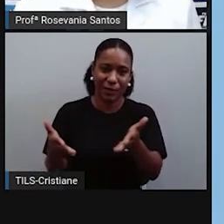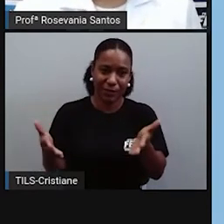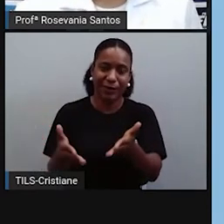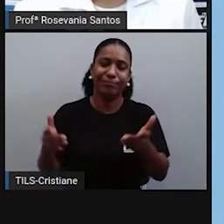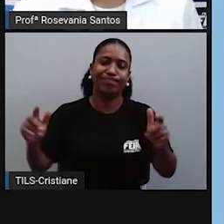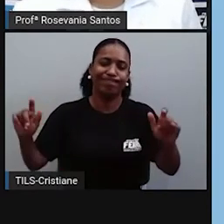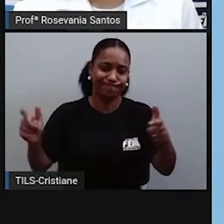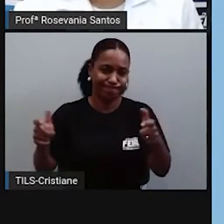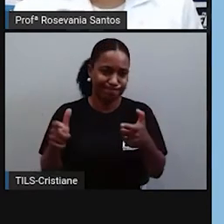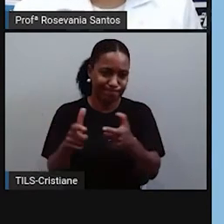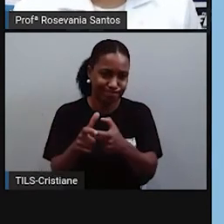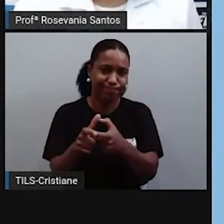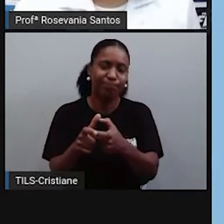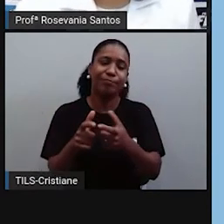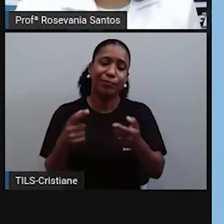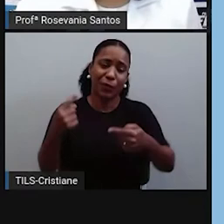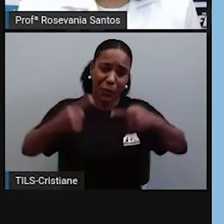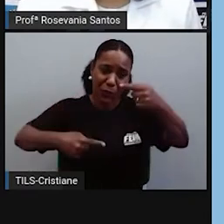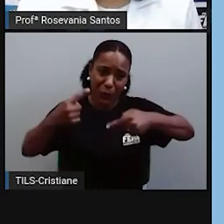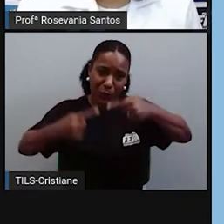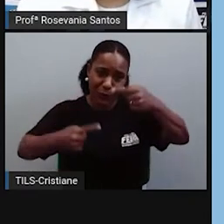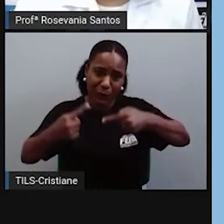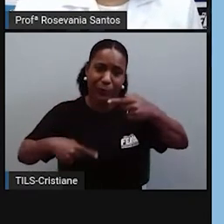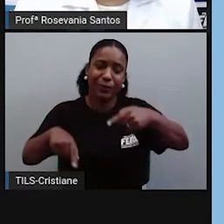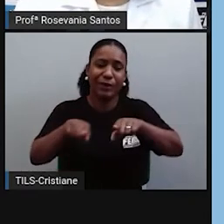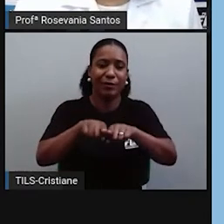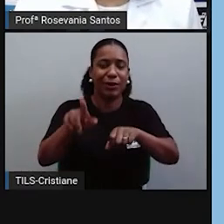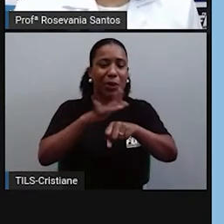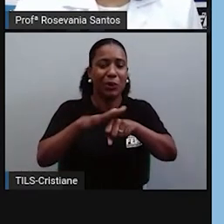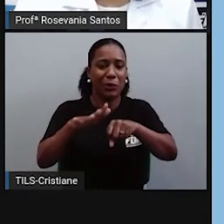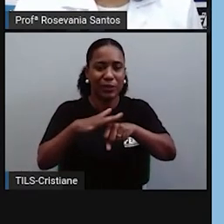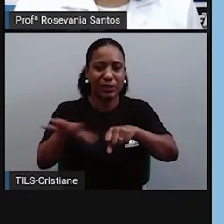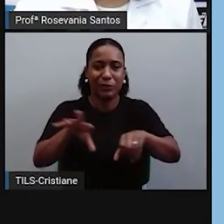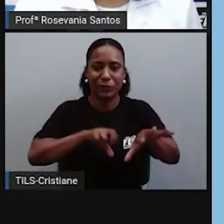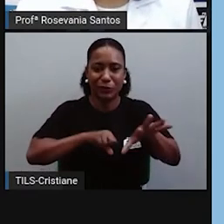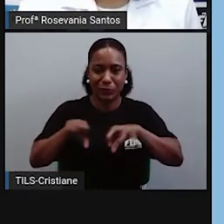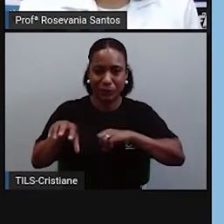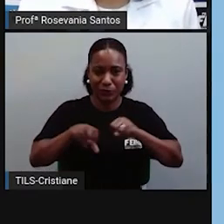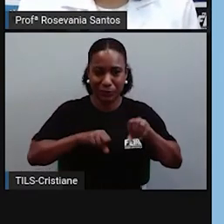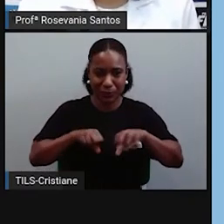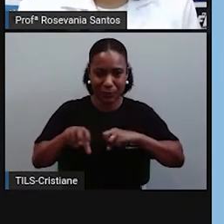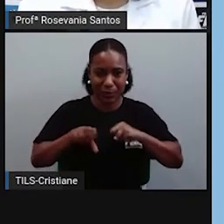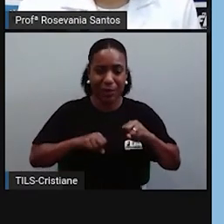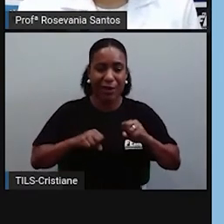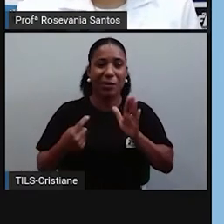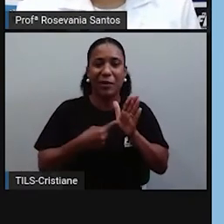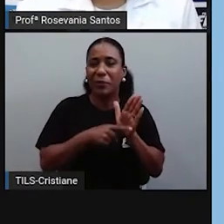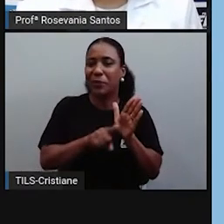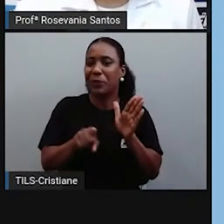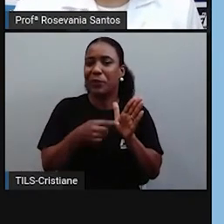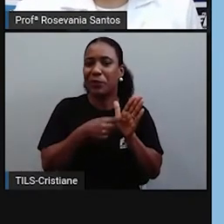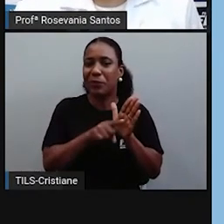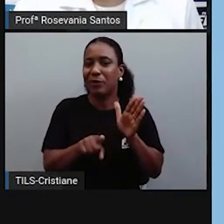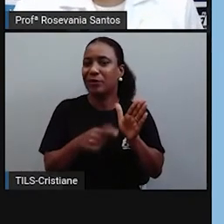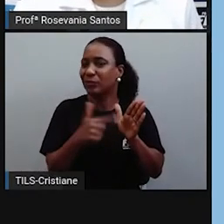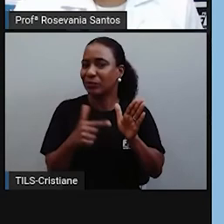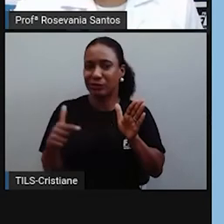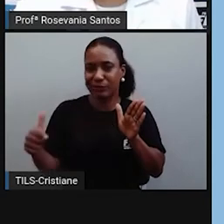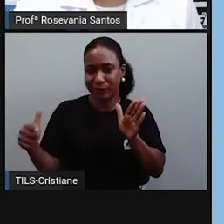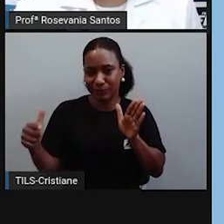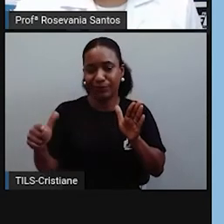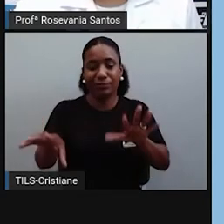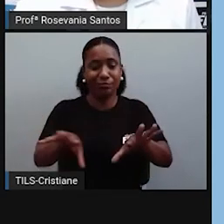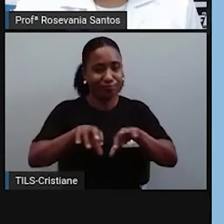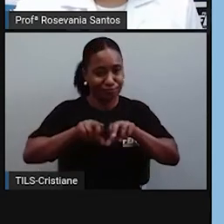pelos conflitos. Mas, também, pelas doenças. E eles já tinham muitos anticorpos com relação a algumas doenças da gente. E,